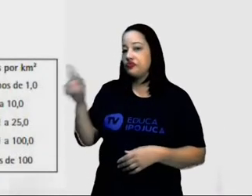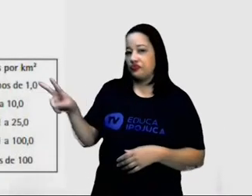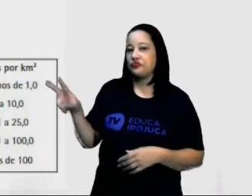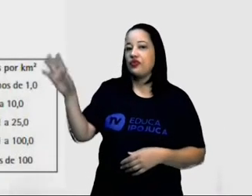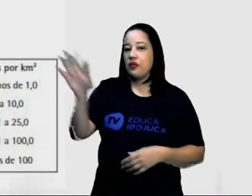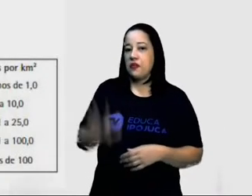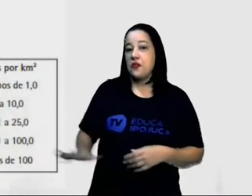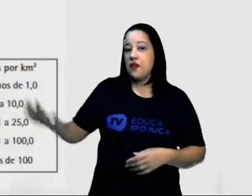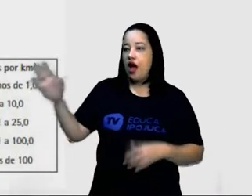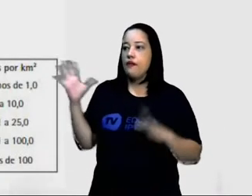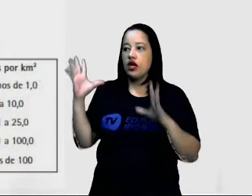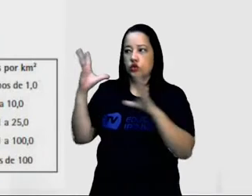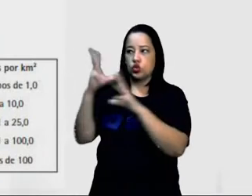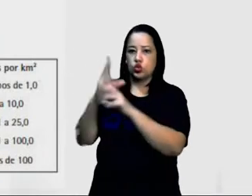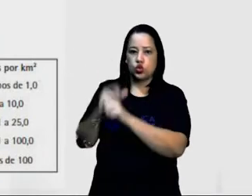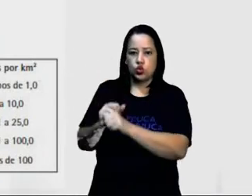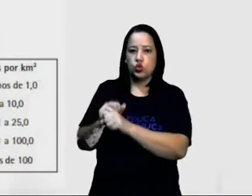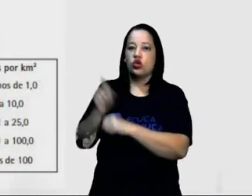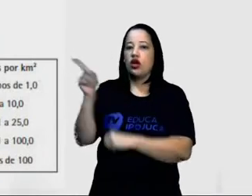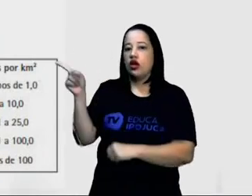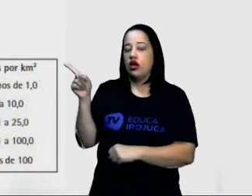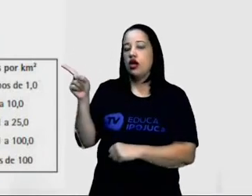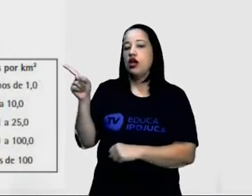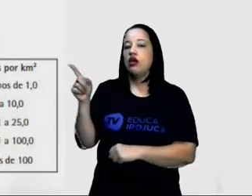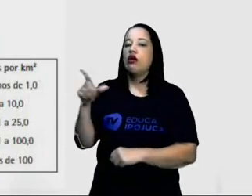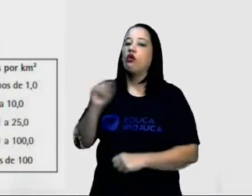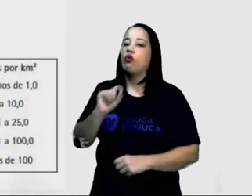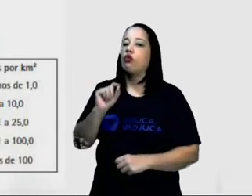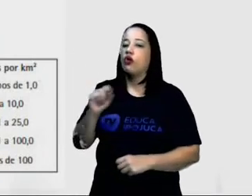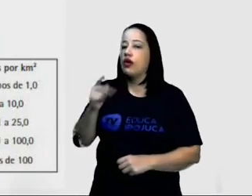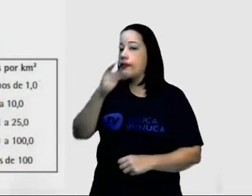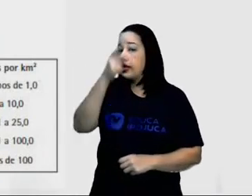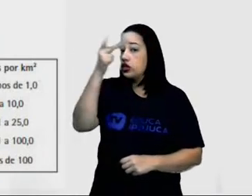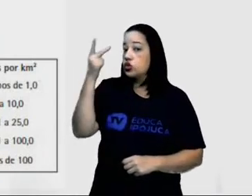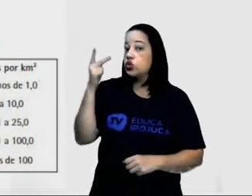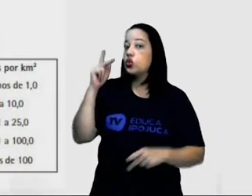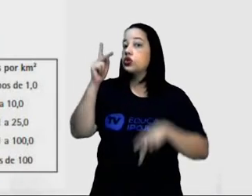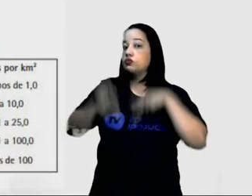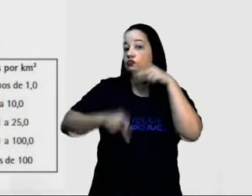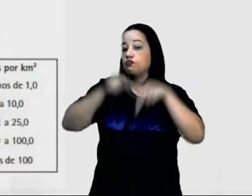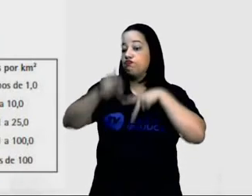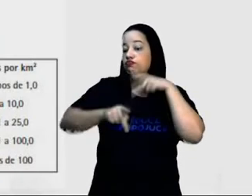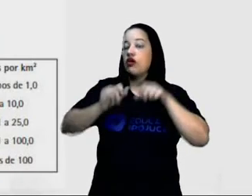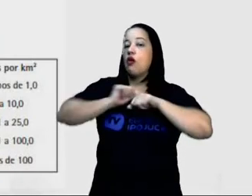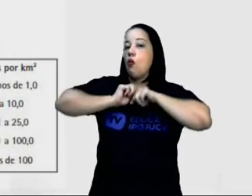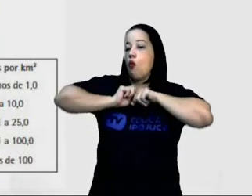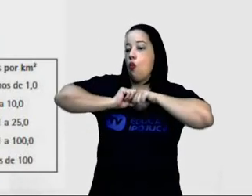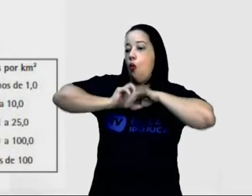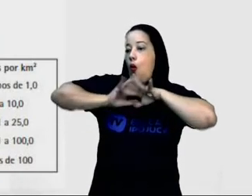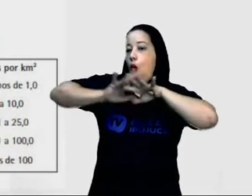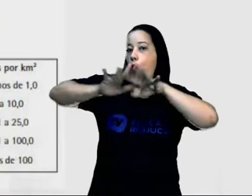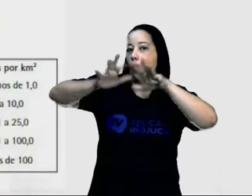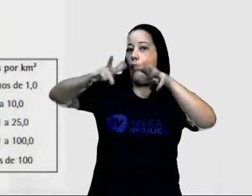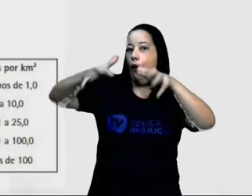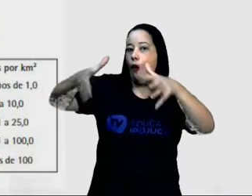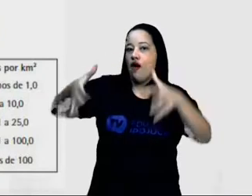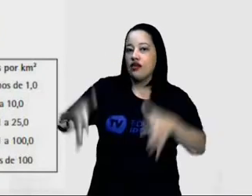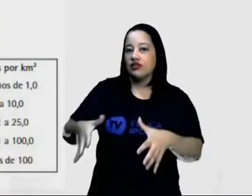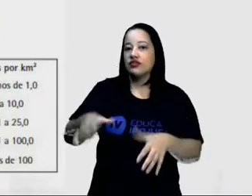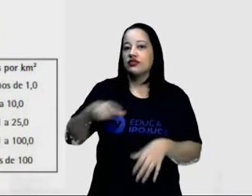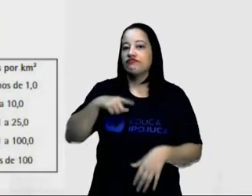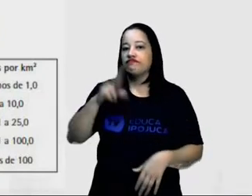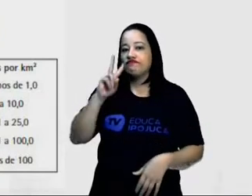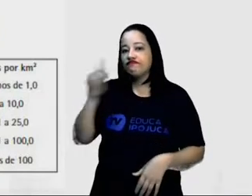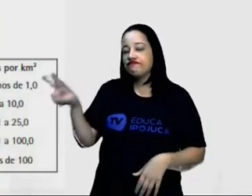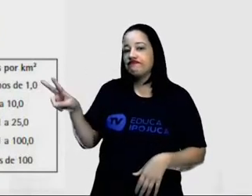concentrada a maior população, a maior densidade da população brasileira. Você pode ver